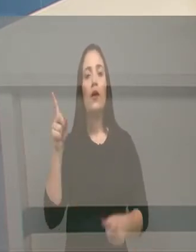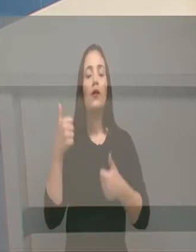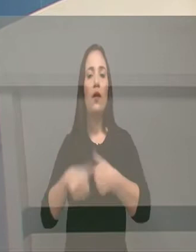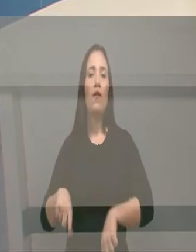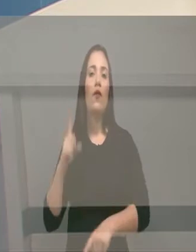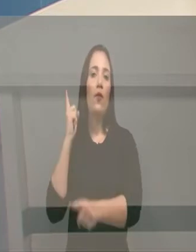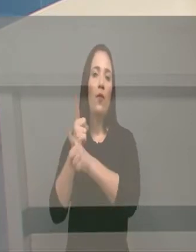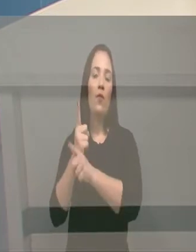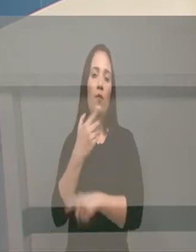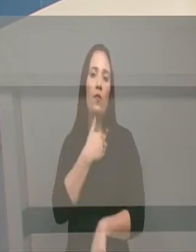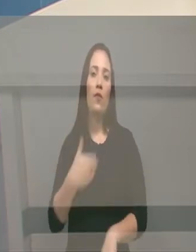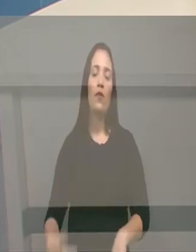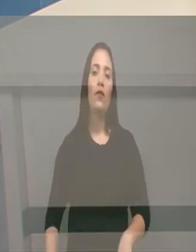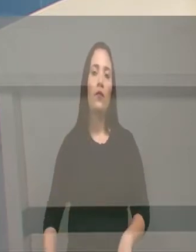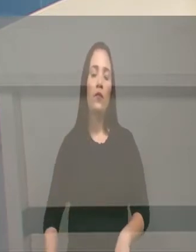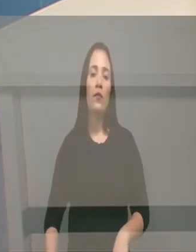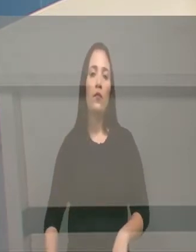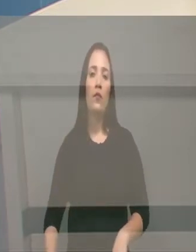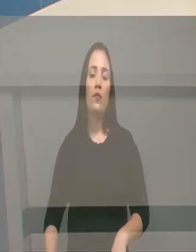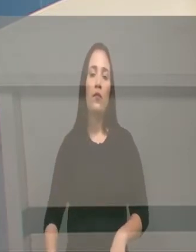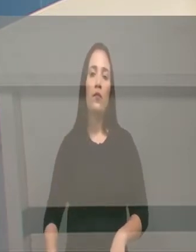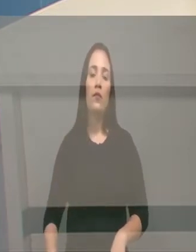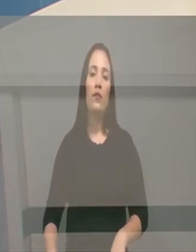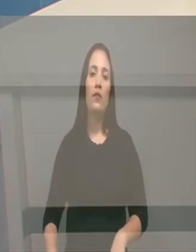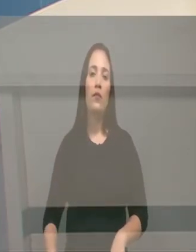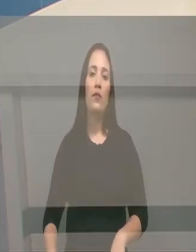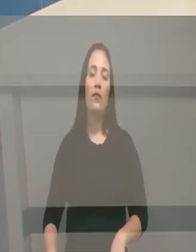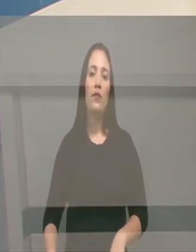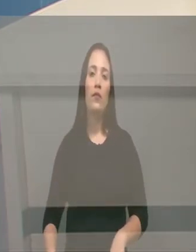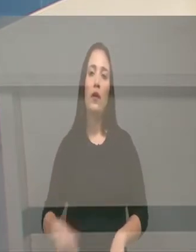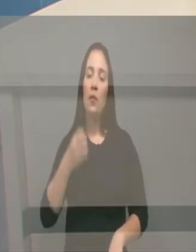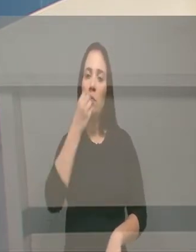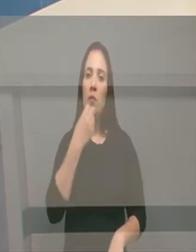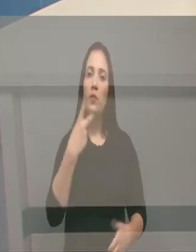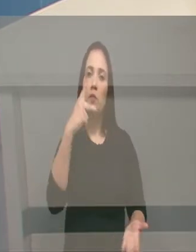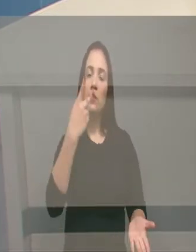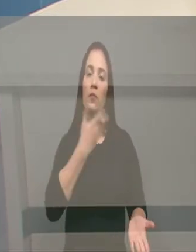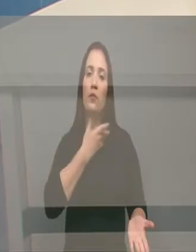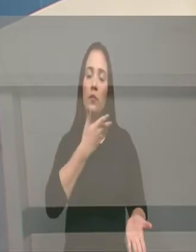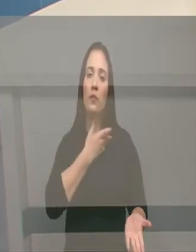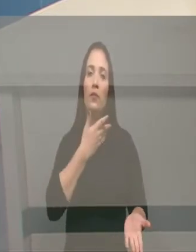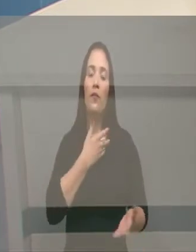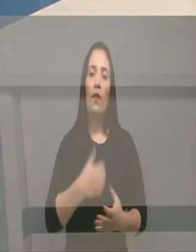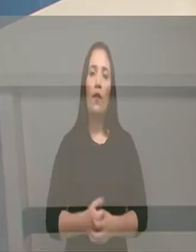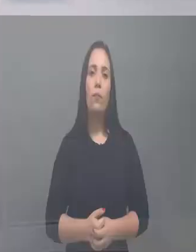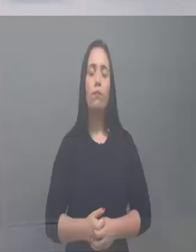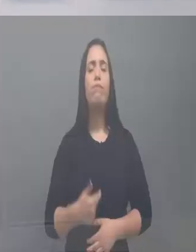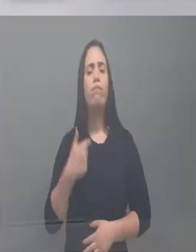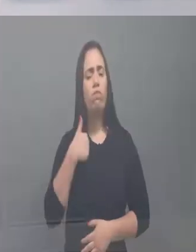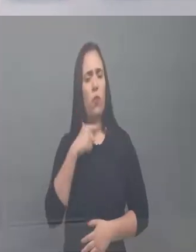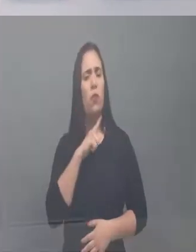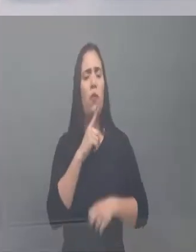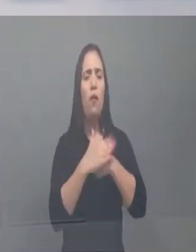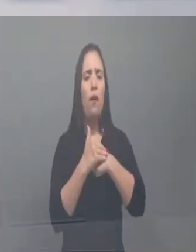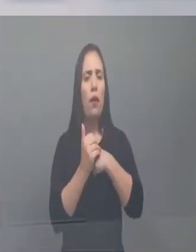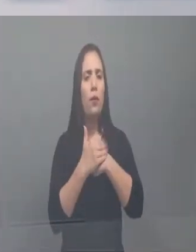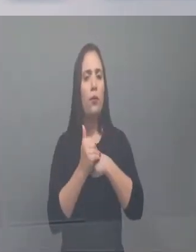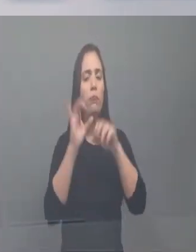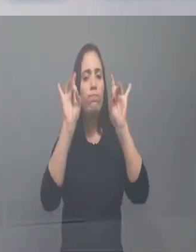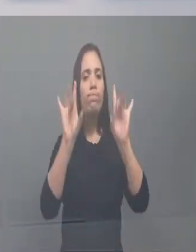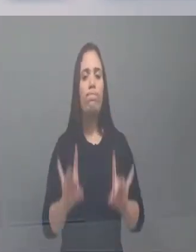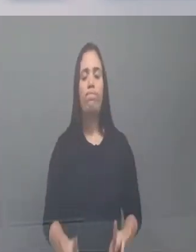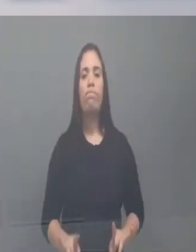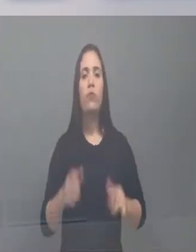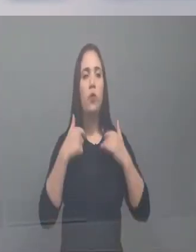governador Camilo, e é um amigo, deputado? O senhor ganhou aí nessa vida, né? É uma pessoa que eu tenho um carinho muito grande, um